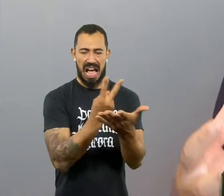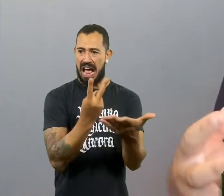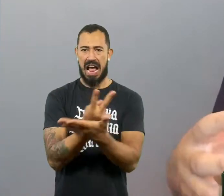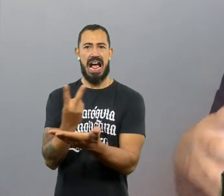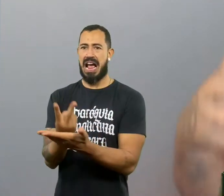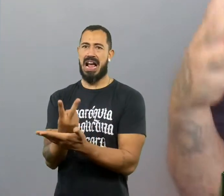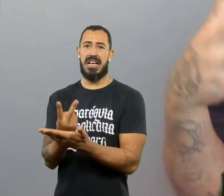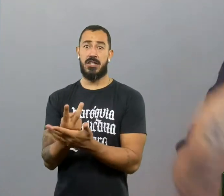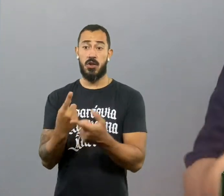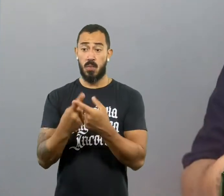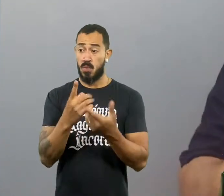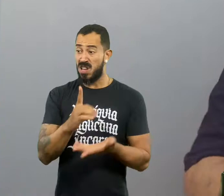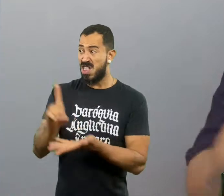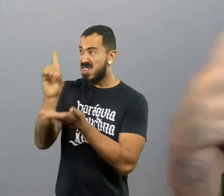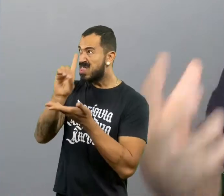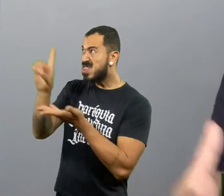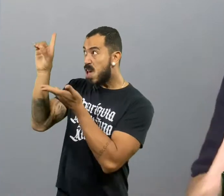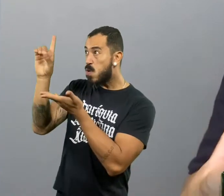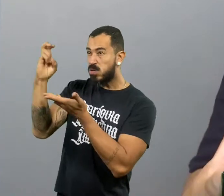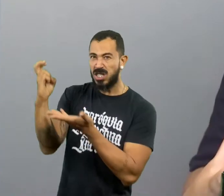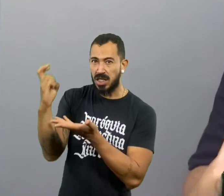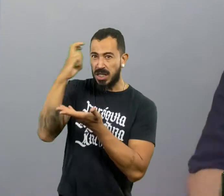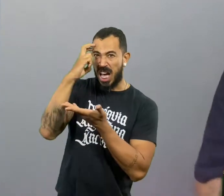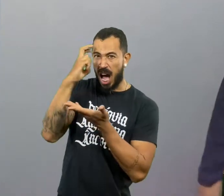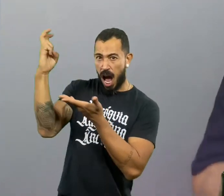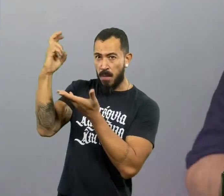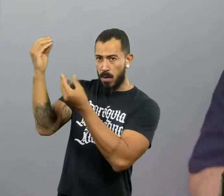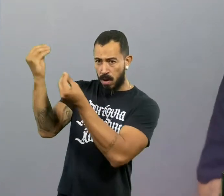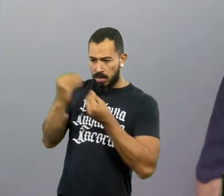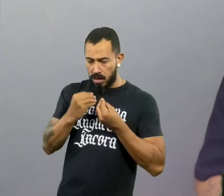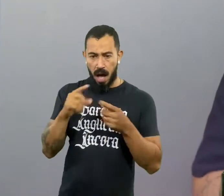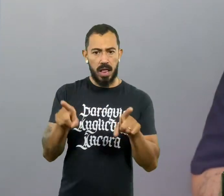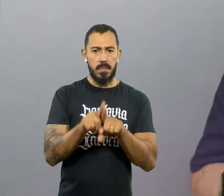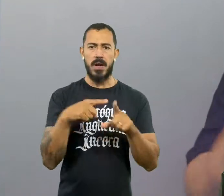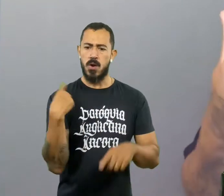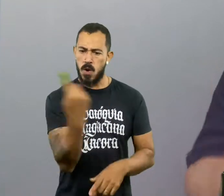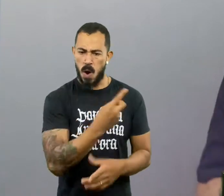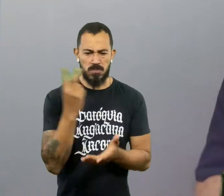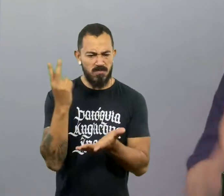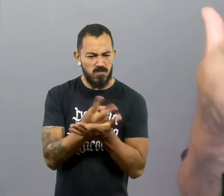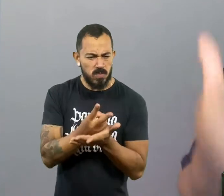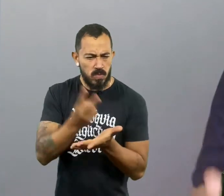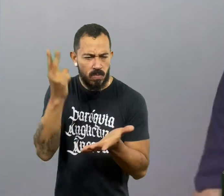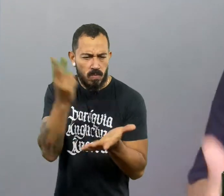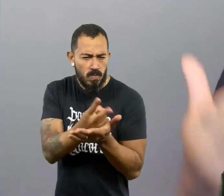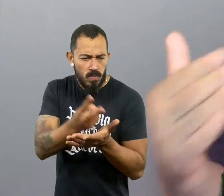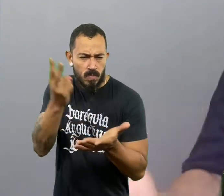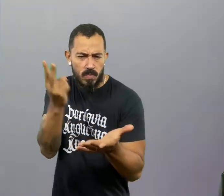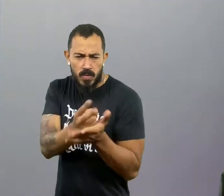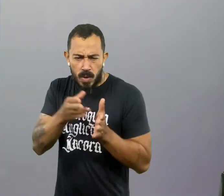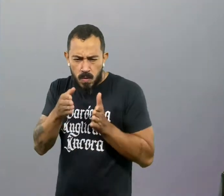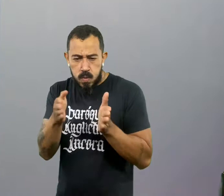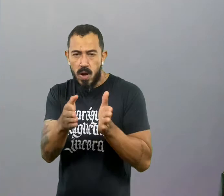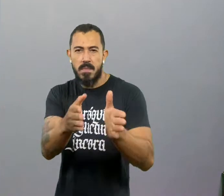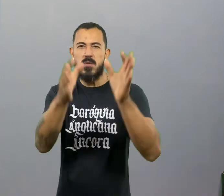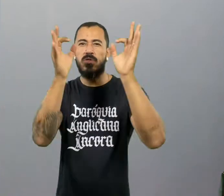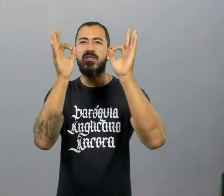Santo, que nos enche e enche a igreja, nos faz todos os dias caminhar por um caminho de prudência.